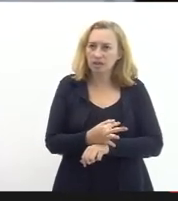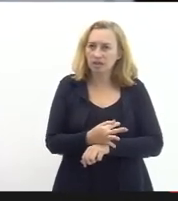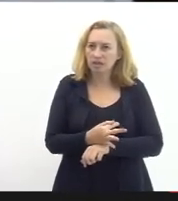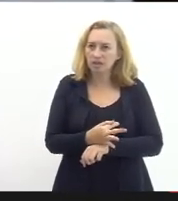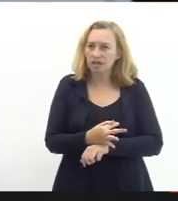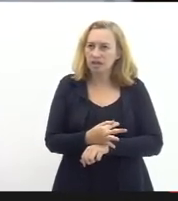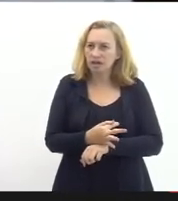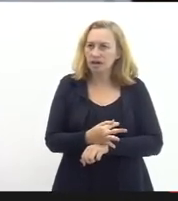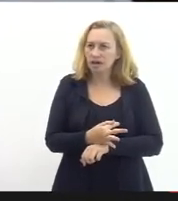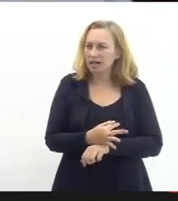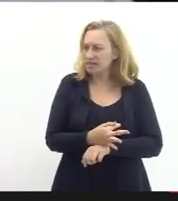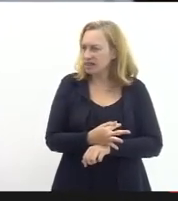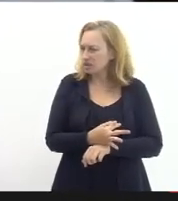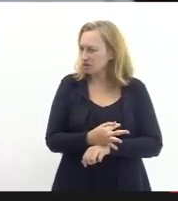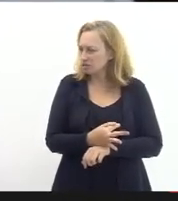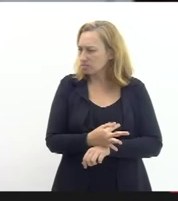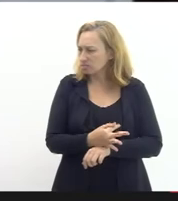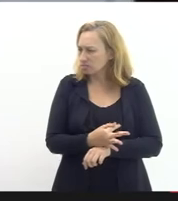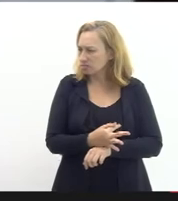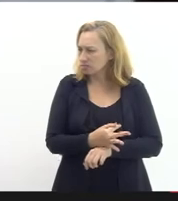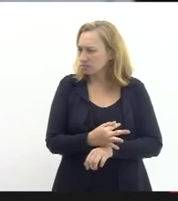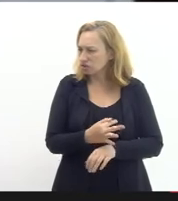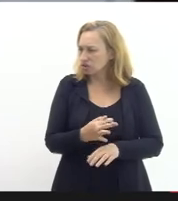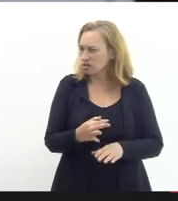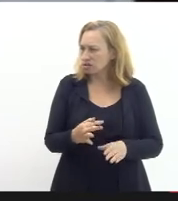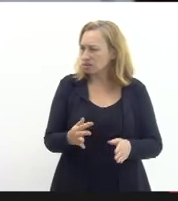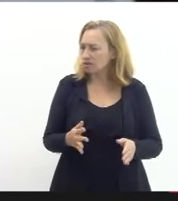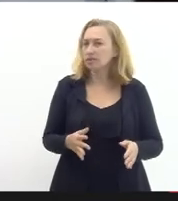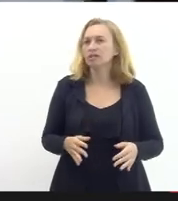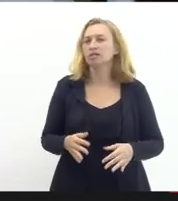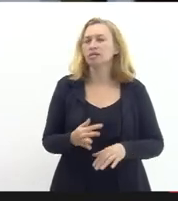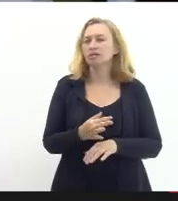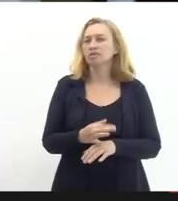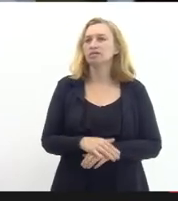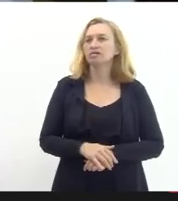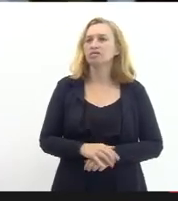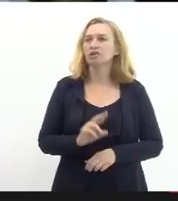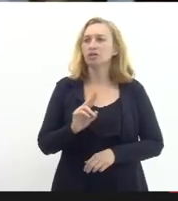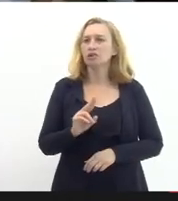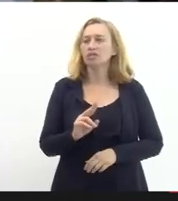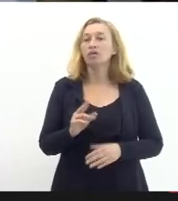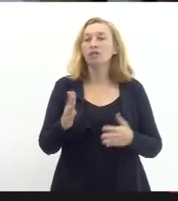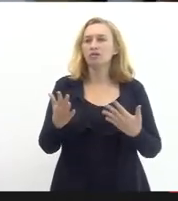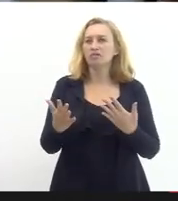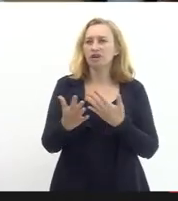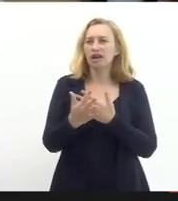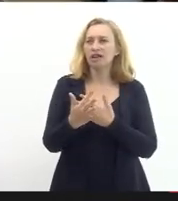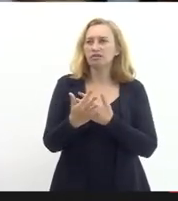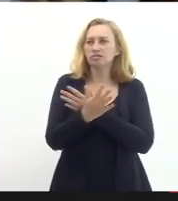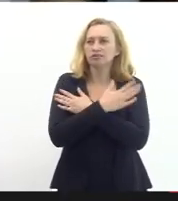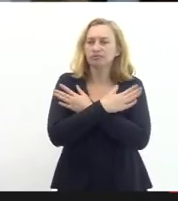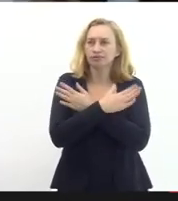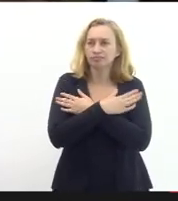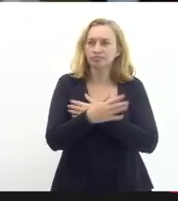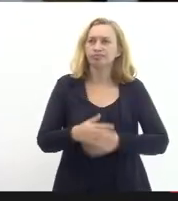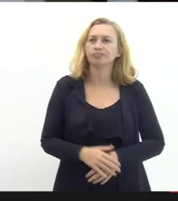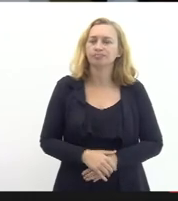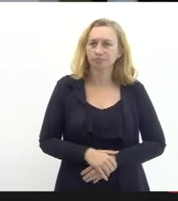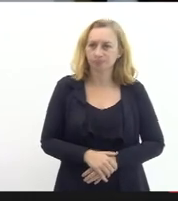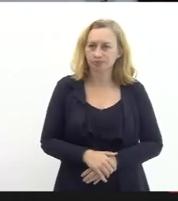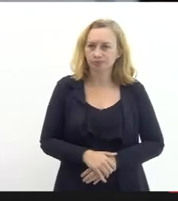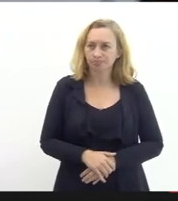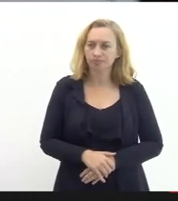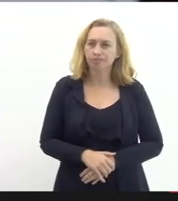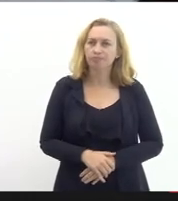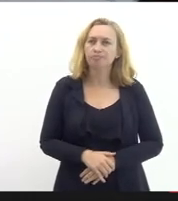a CEDU não desconta nos feriados não desconta em conta com o conto aplicativo ela é paga integralmente